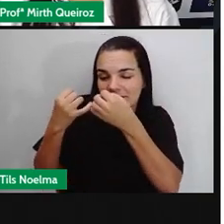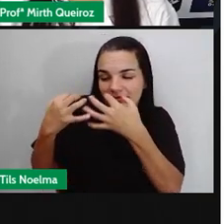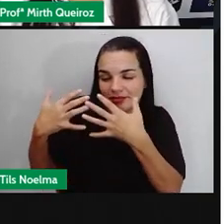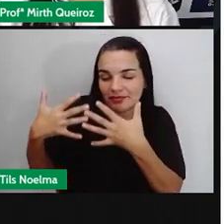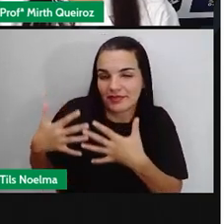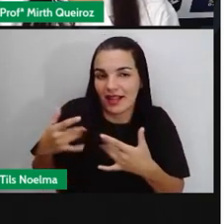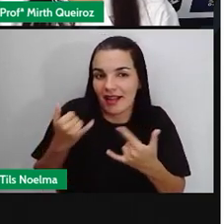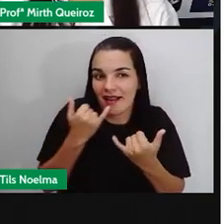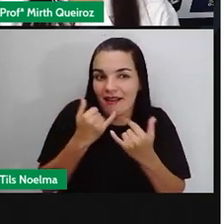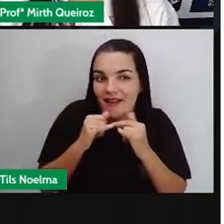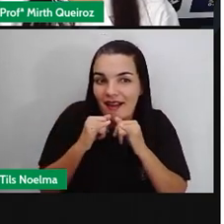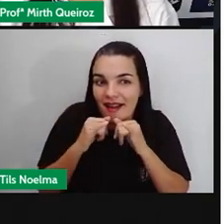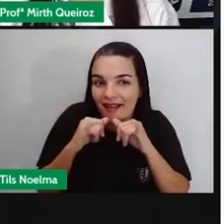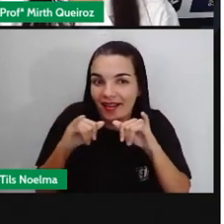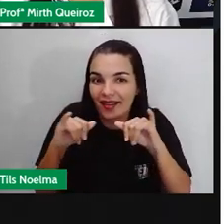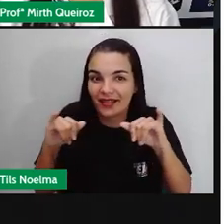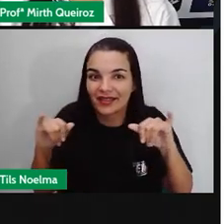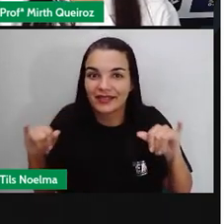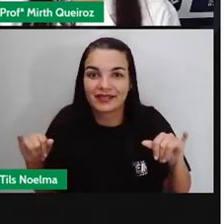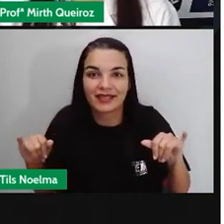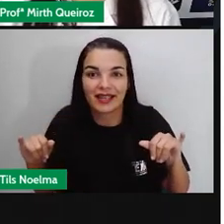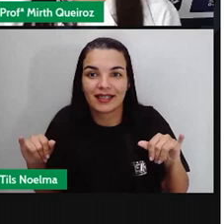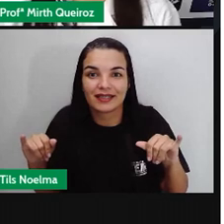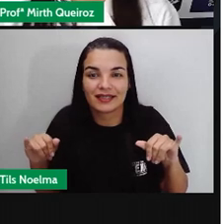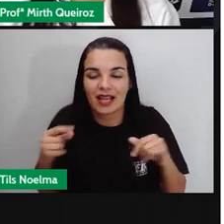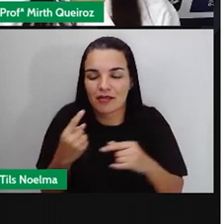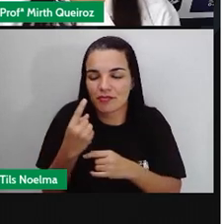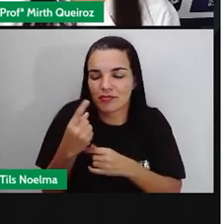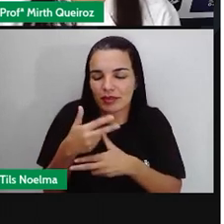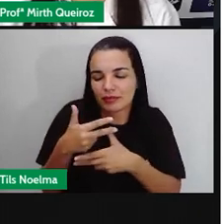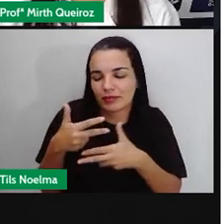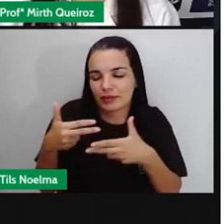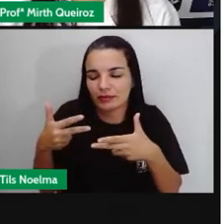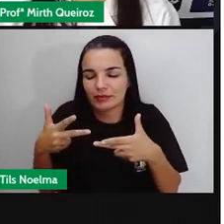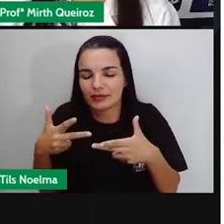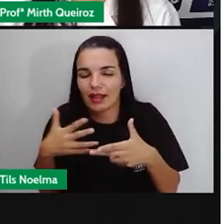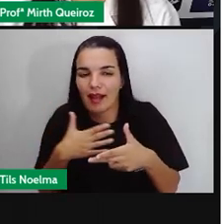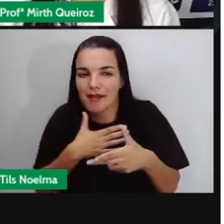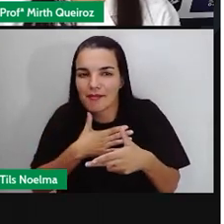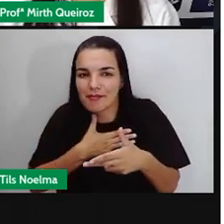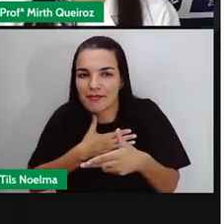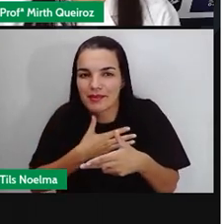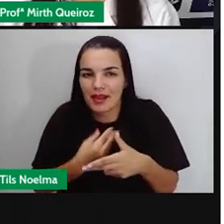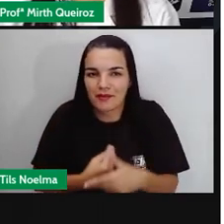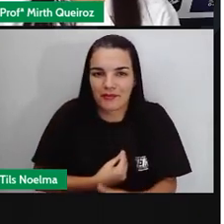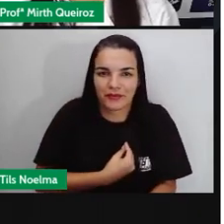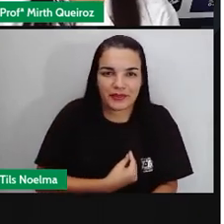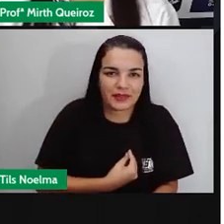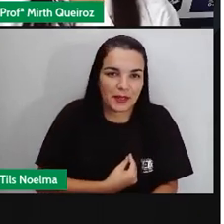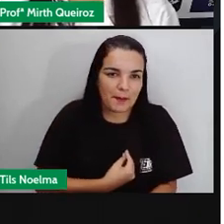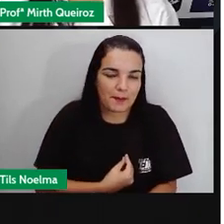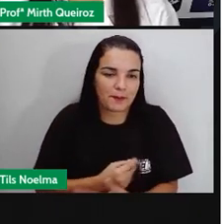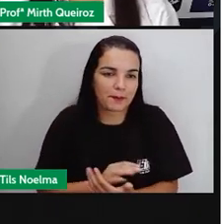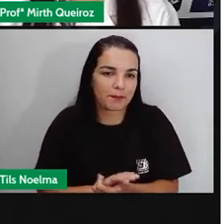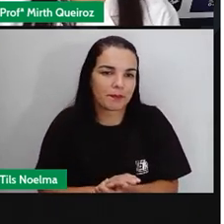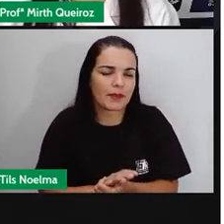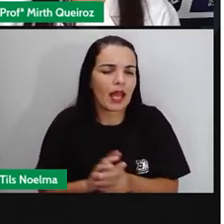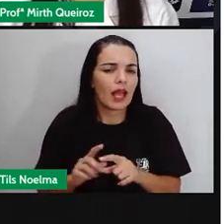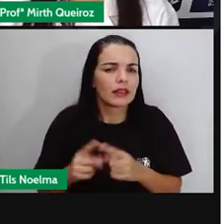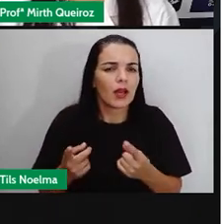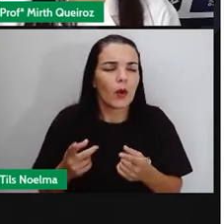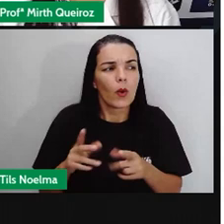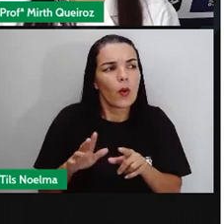um fato sobre a minha vida. Quando a gente